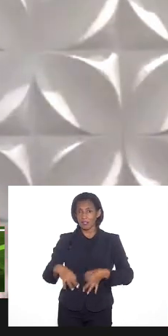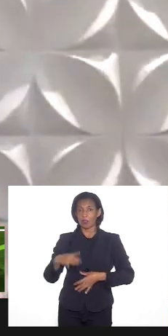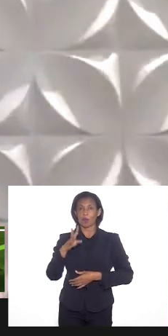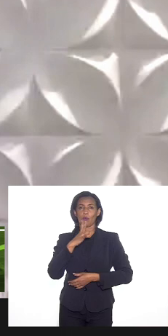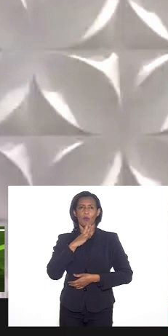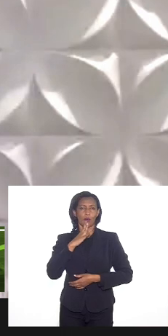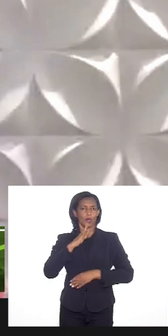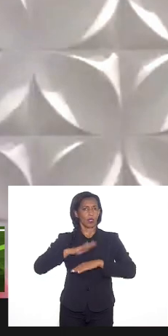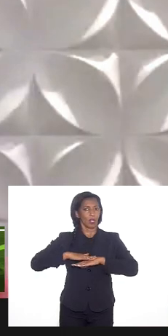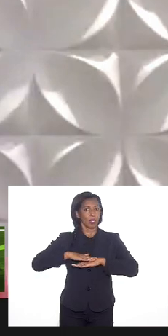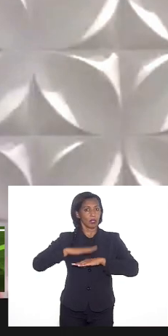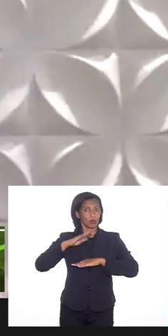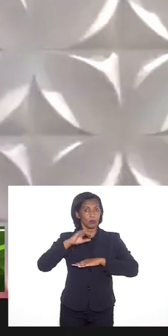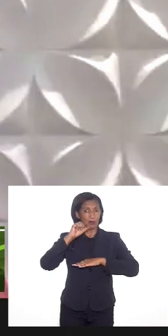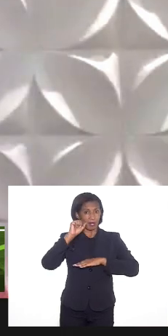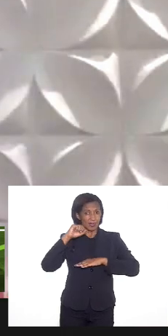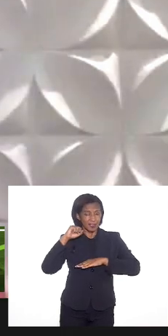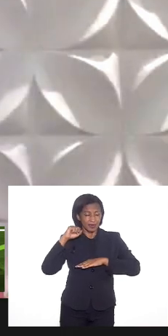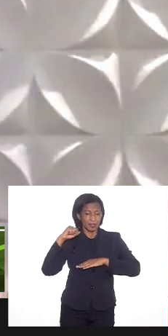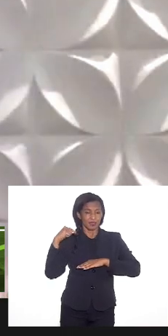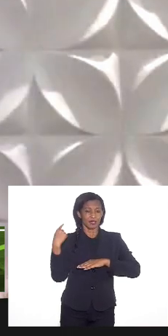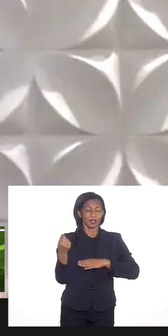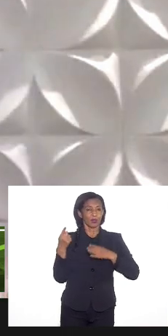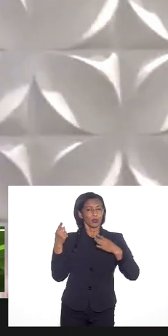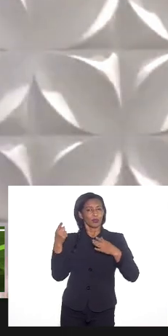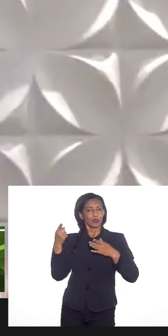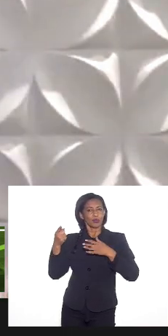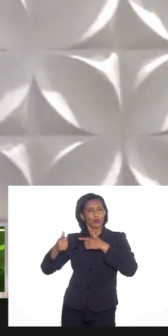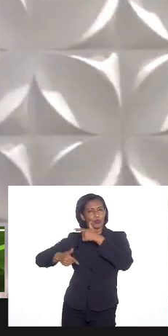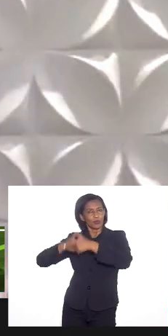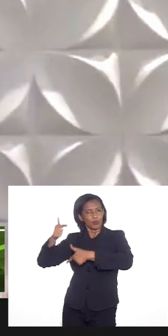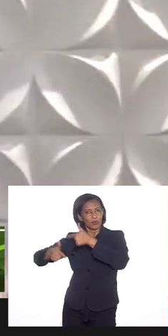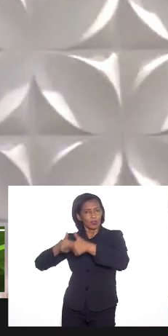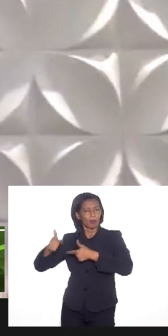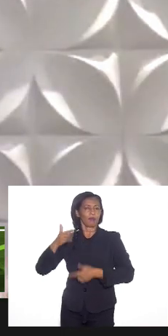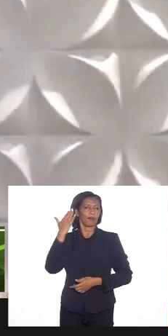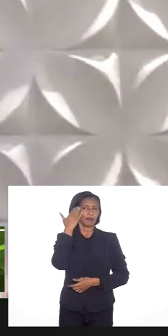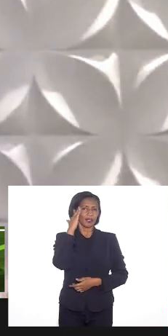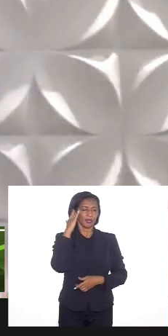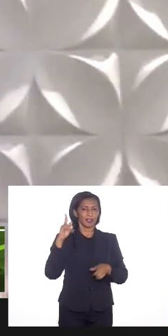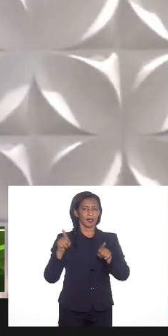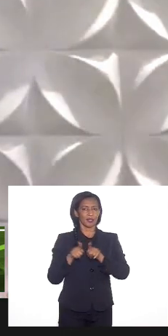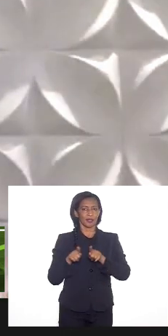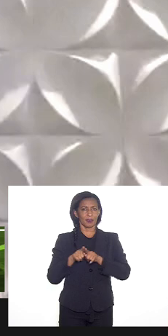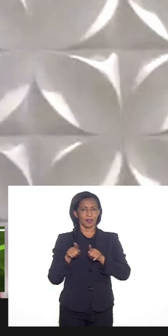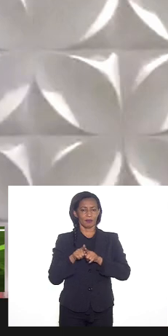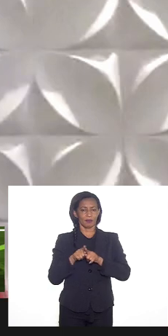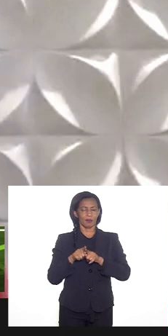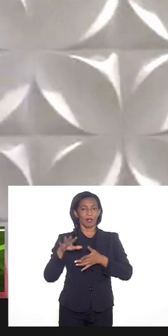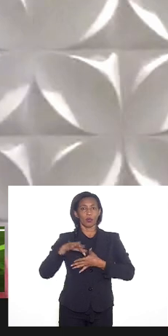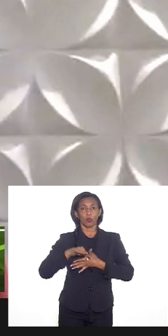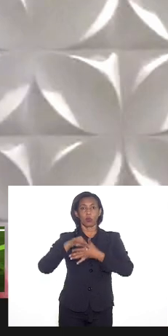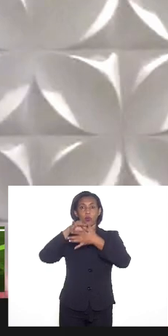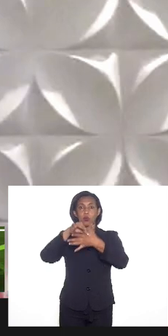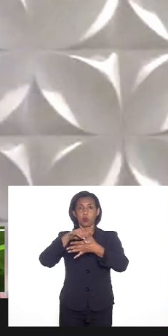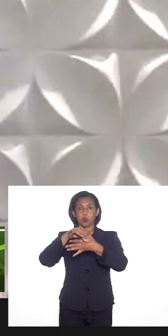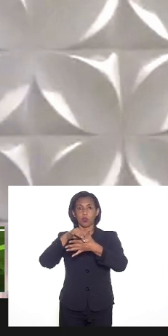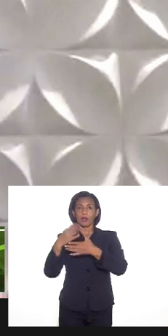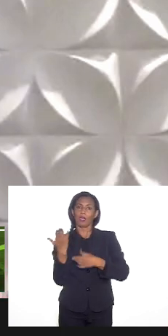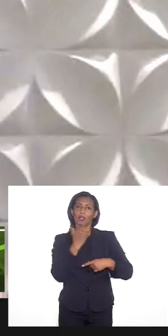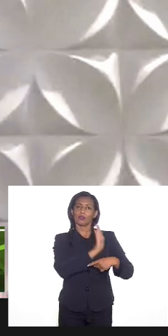o fato, mas a sua dinâmica e para entender o papel das lideranças que